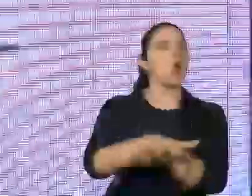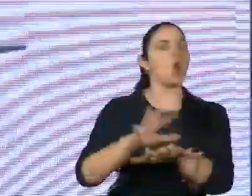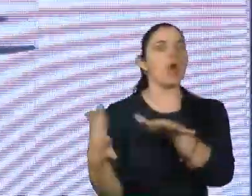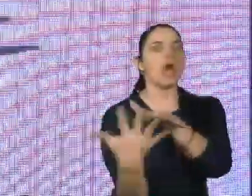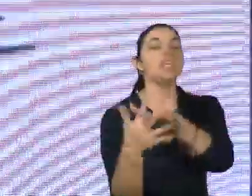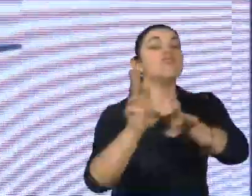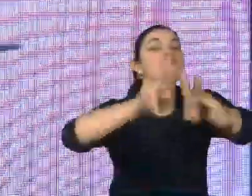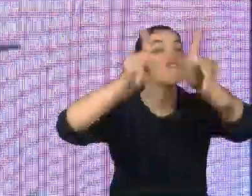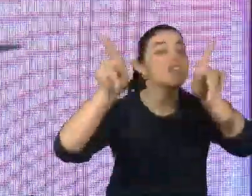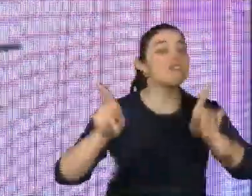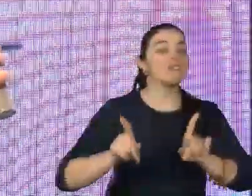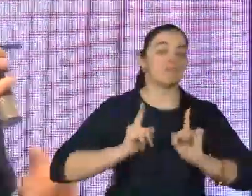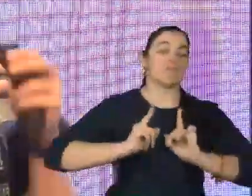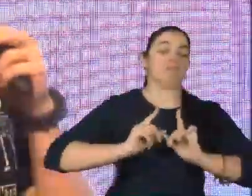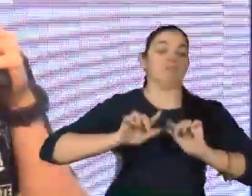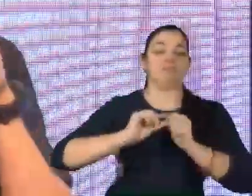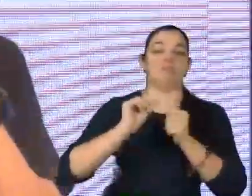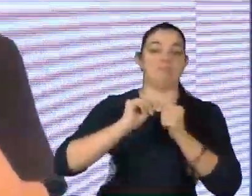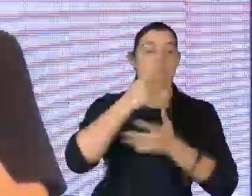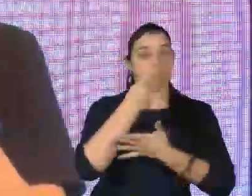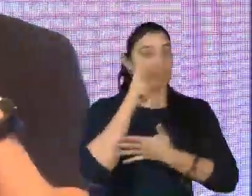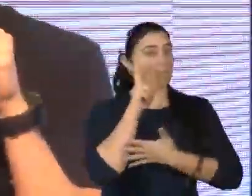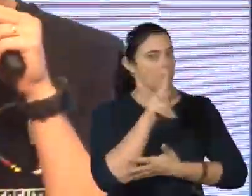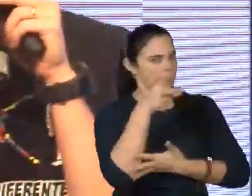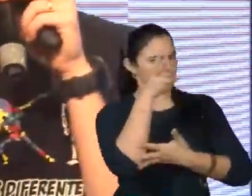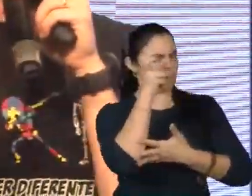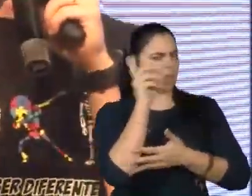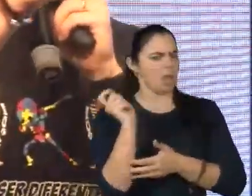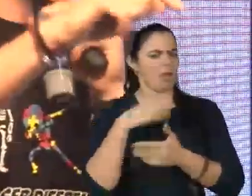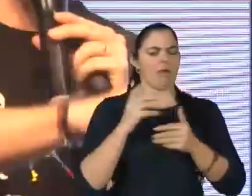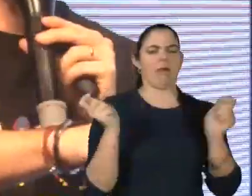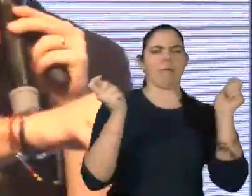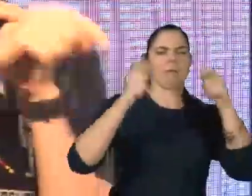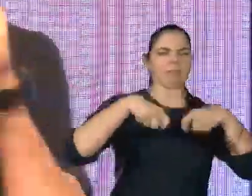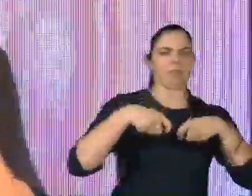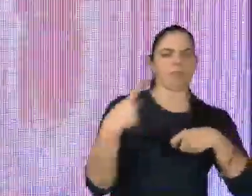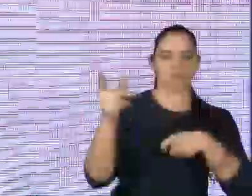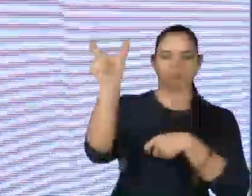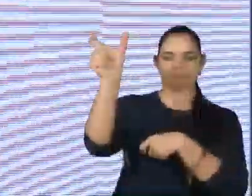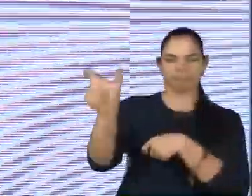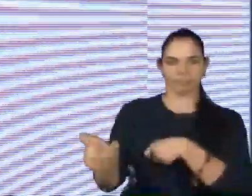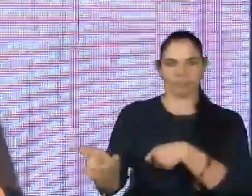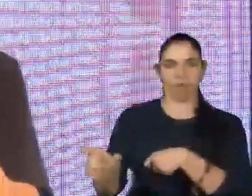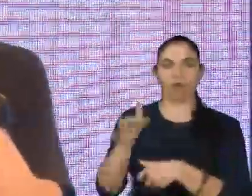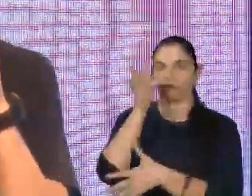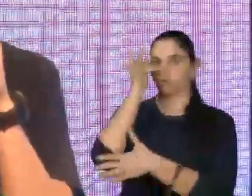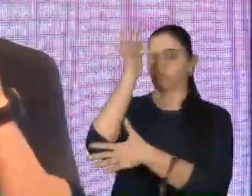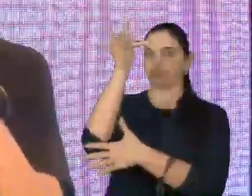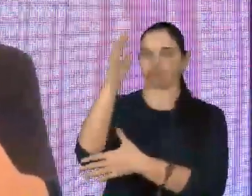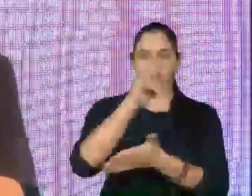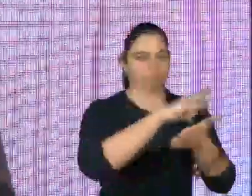Então, a contratação tem que ser feita levando em consideração não apenas a capacitação do candidato, do futuro colaborador,